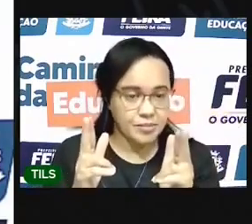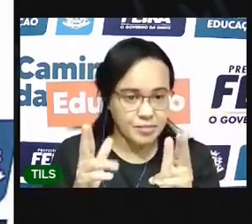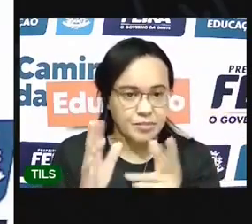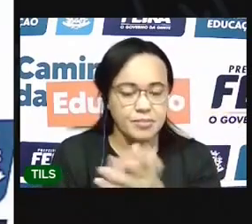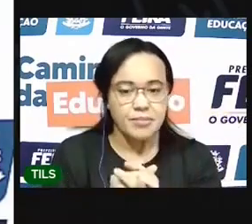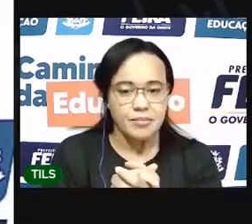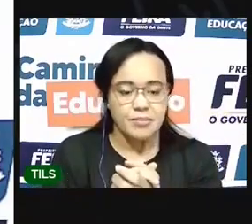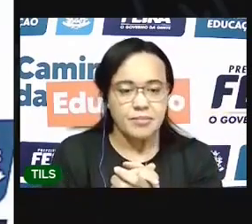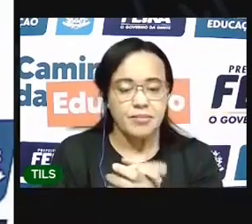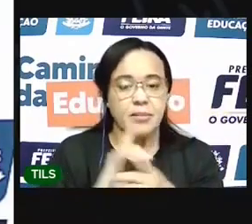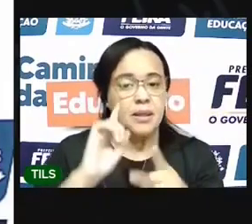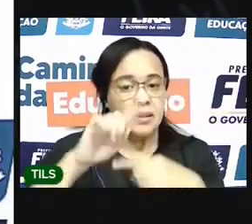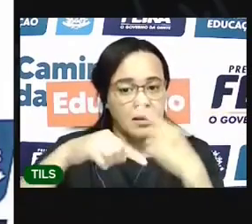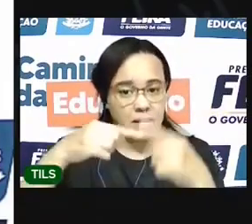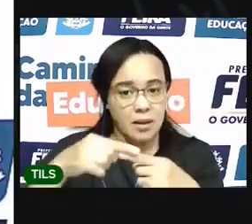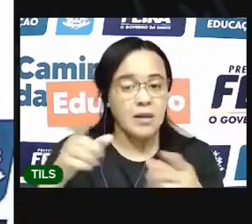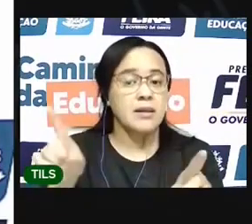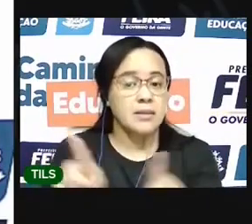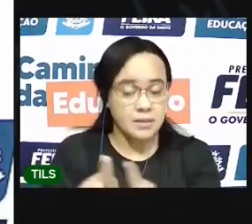Faz do outro lado também